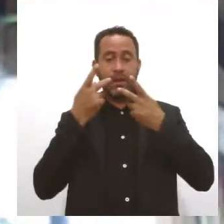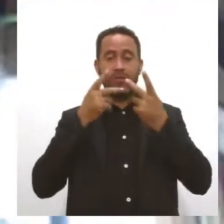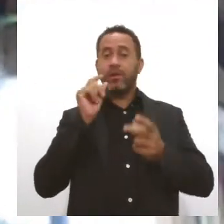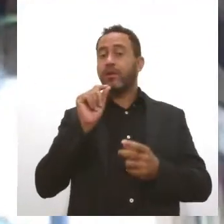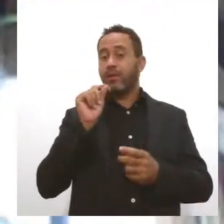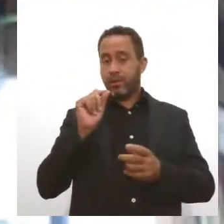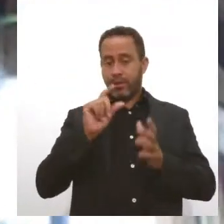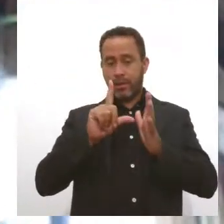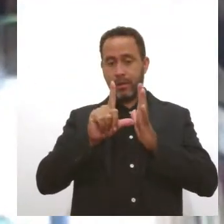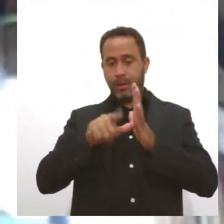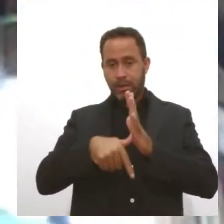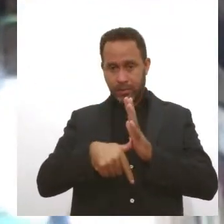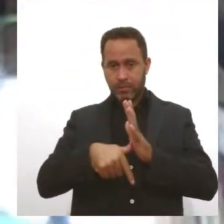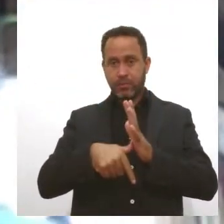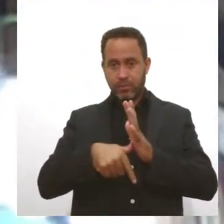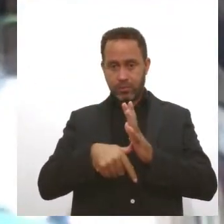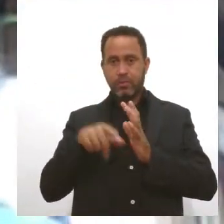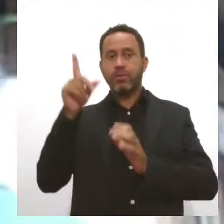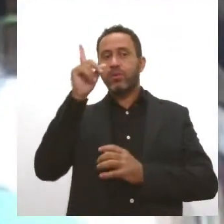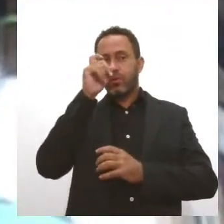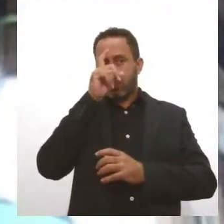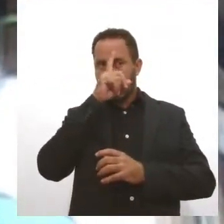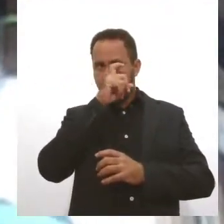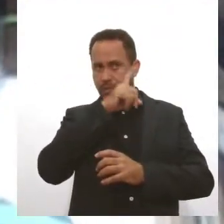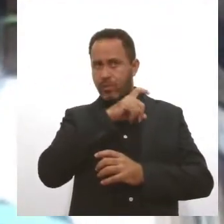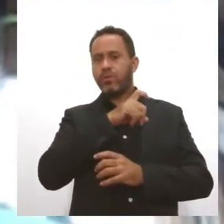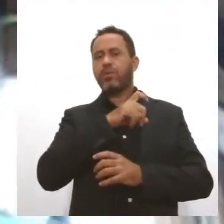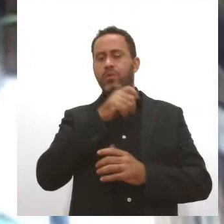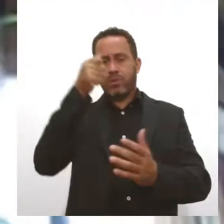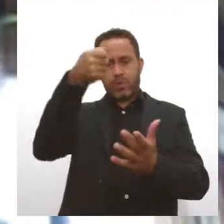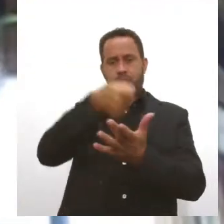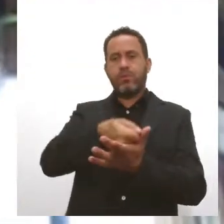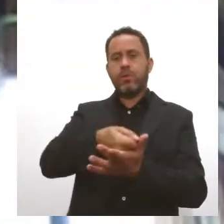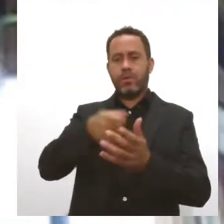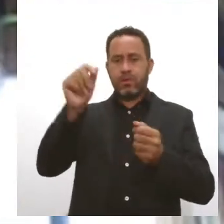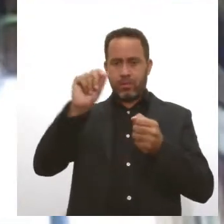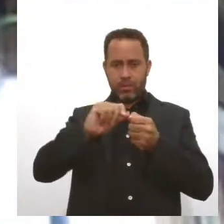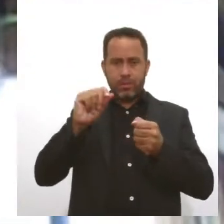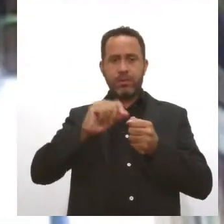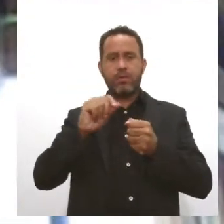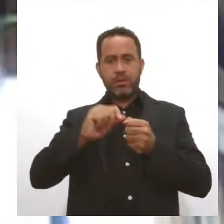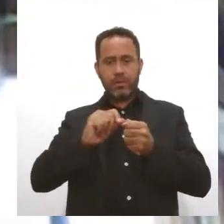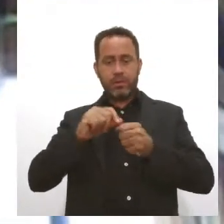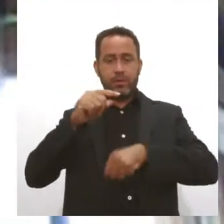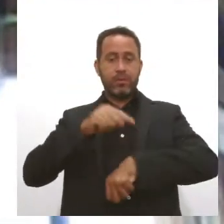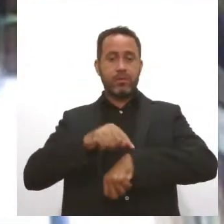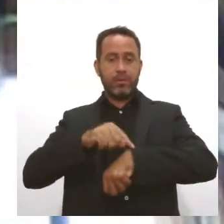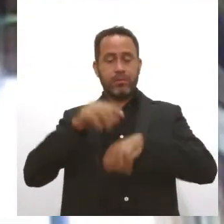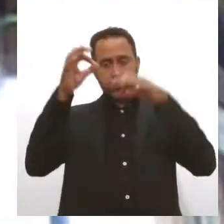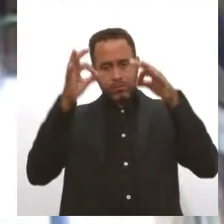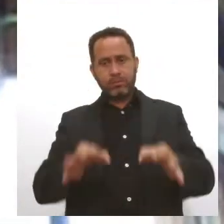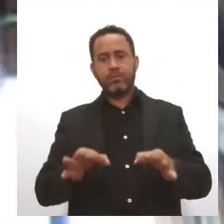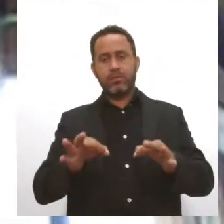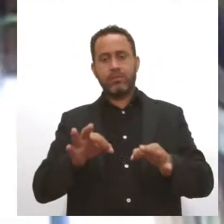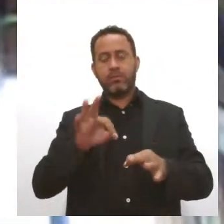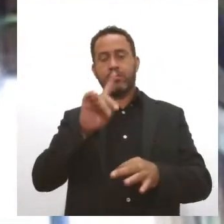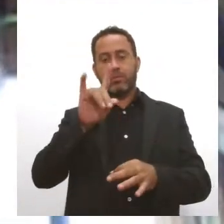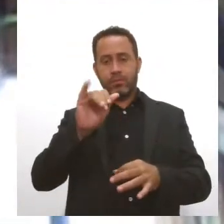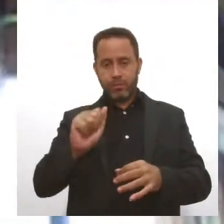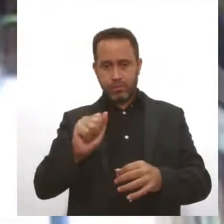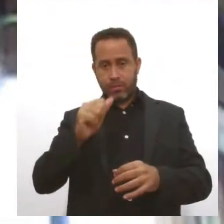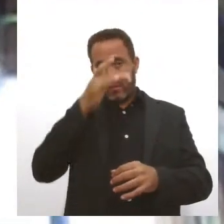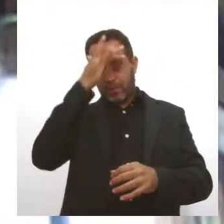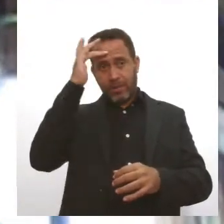atraso, muitas vezes, dificulta ou impede que o pagamento seja feito em tempo hábil. E, dessa forma, o consumidor acaba